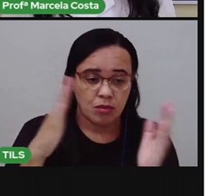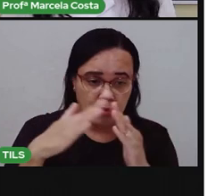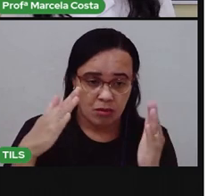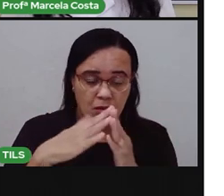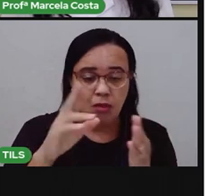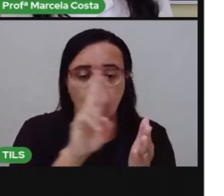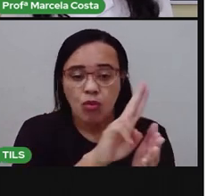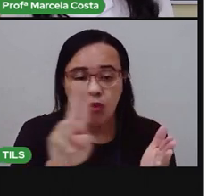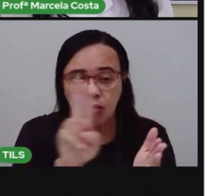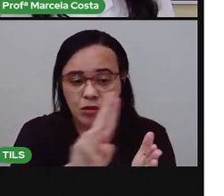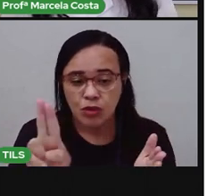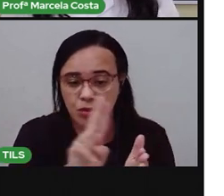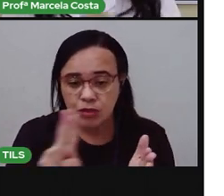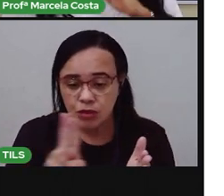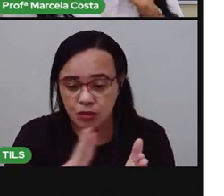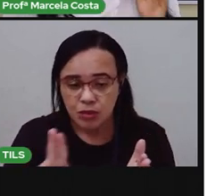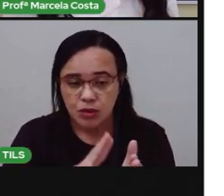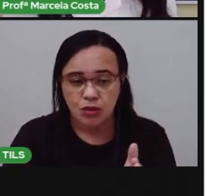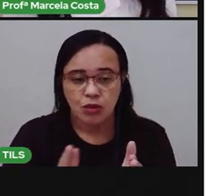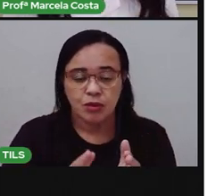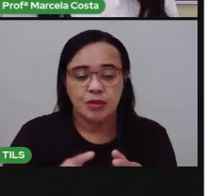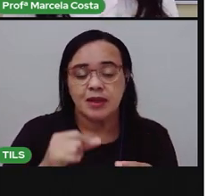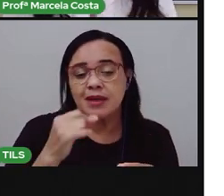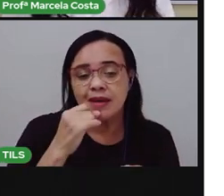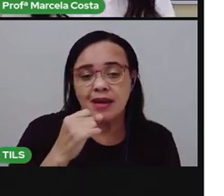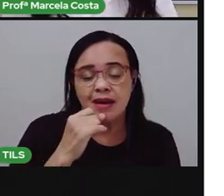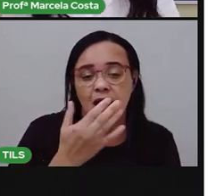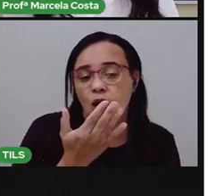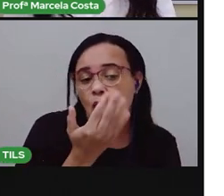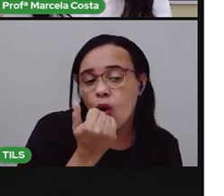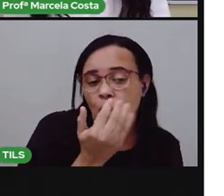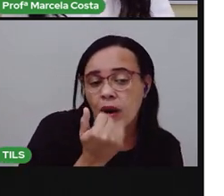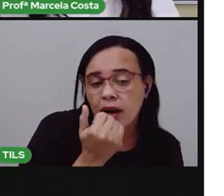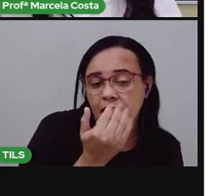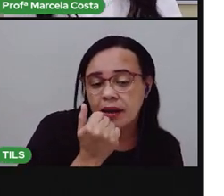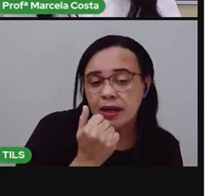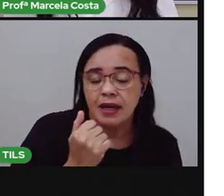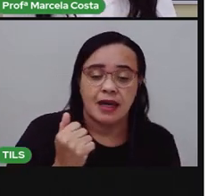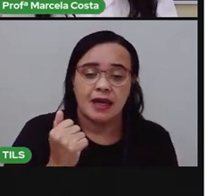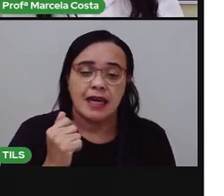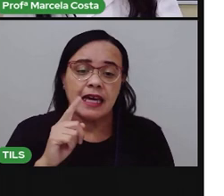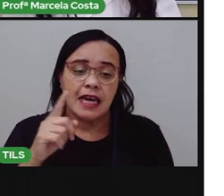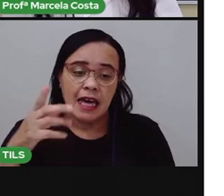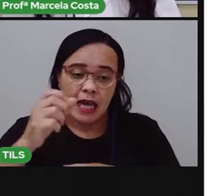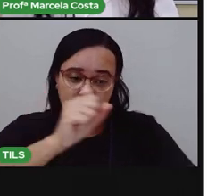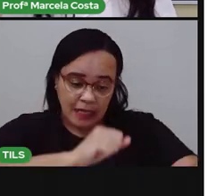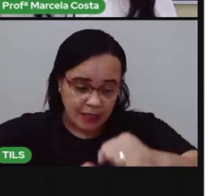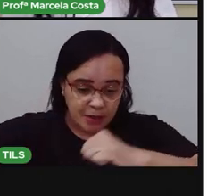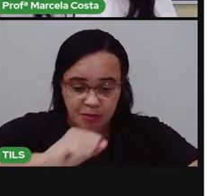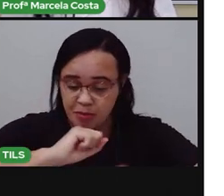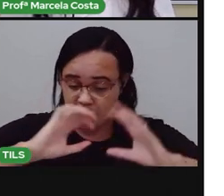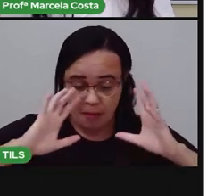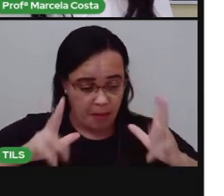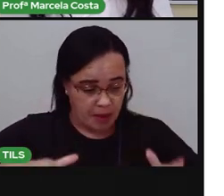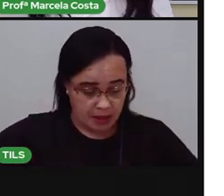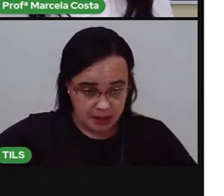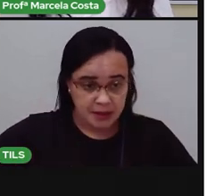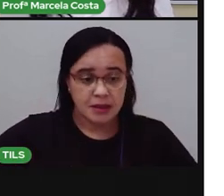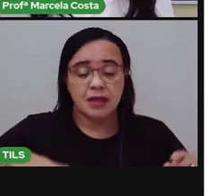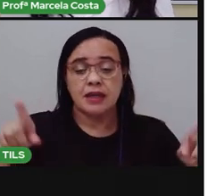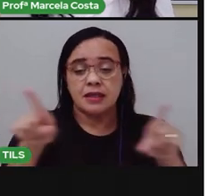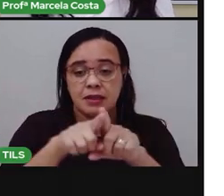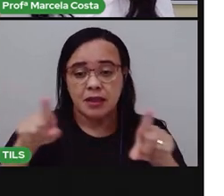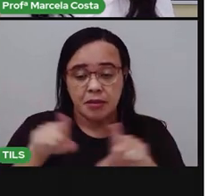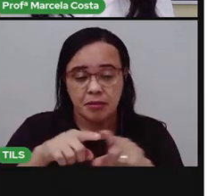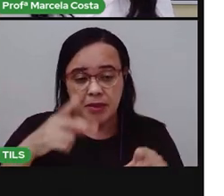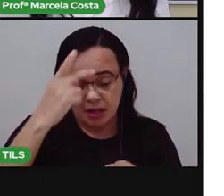Tá bom? Classificando em alimentos, limpeza e higiene pessoal. Do jeitinho que a gente fez aqui. Você só vai